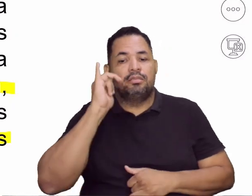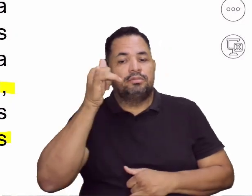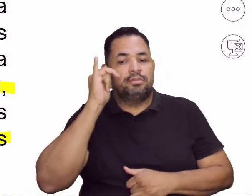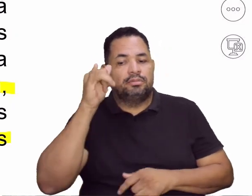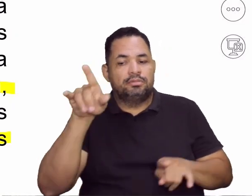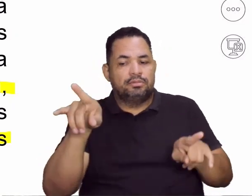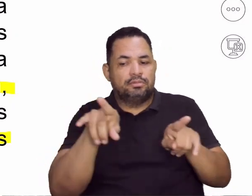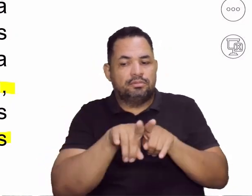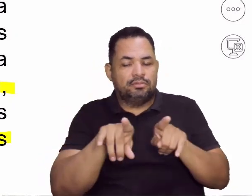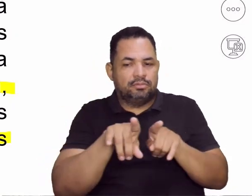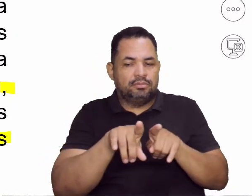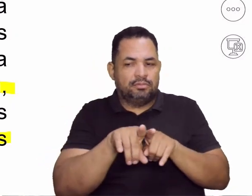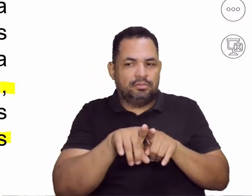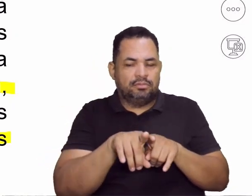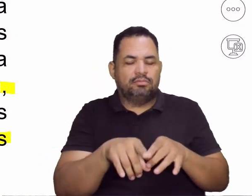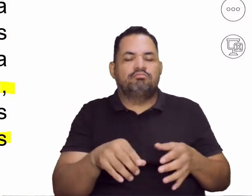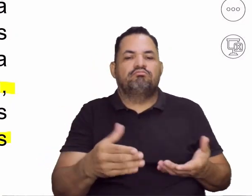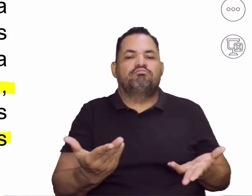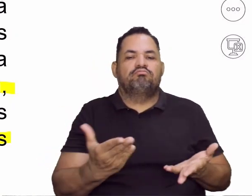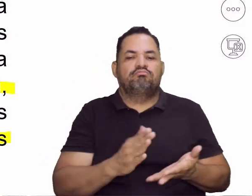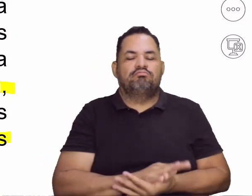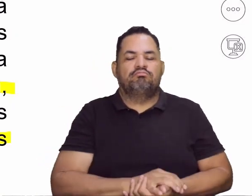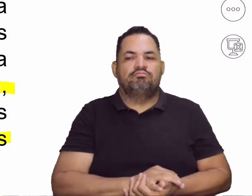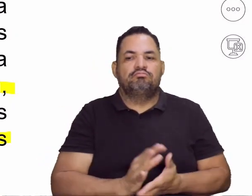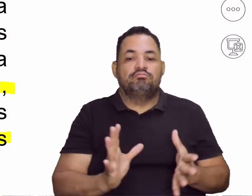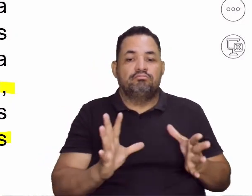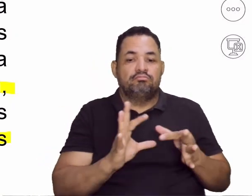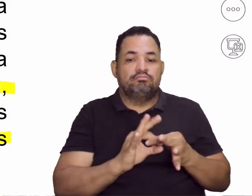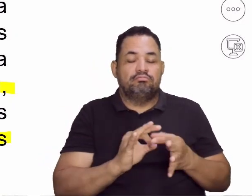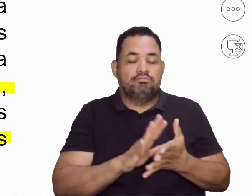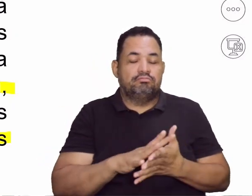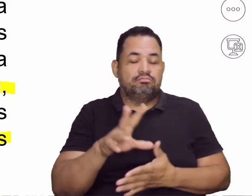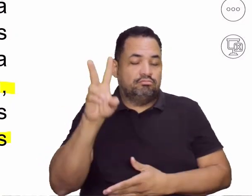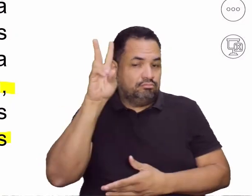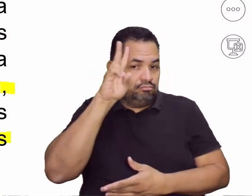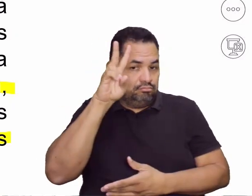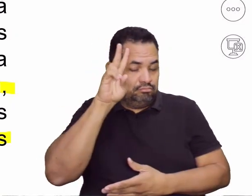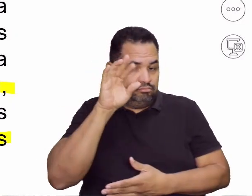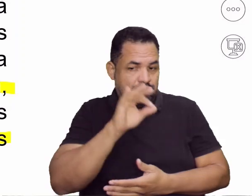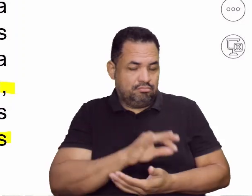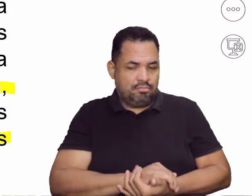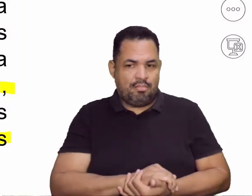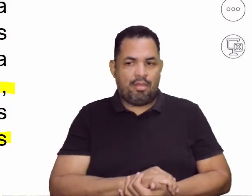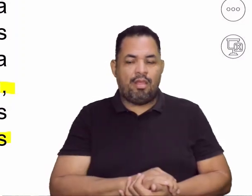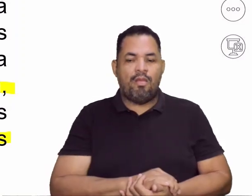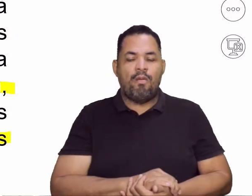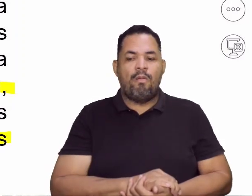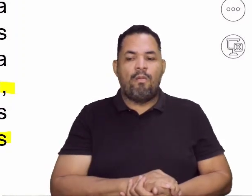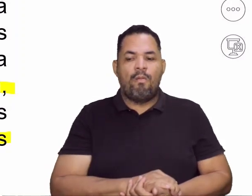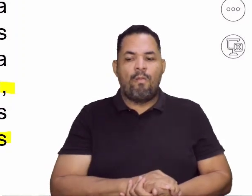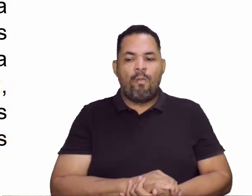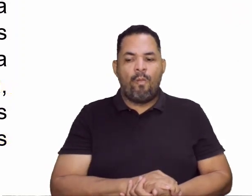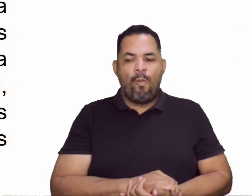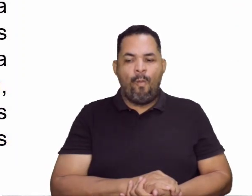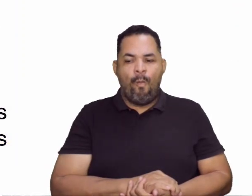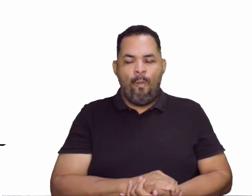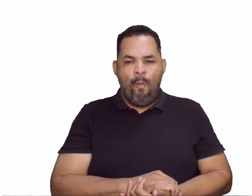também. Porque o jogo também vem entrelaçado de histórias, não é mesmo? Muito bem.